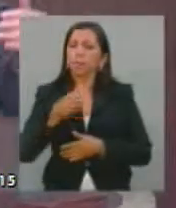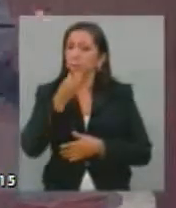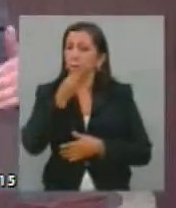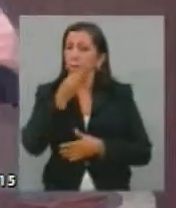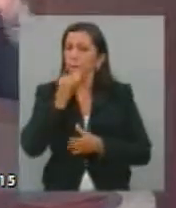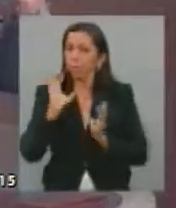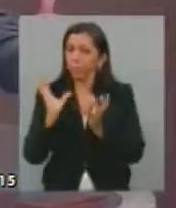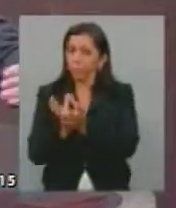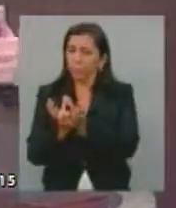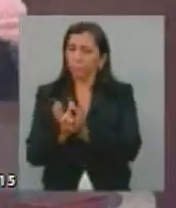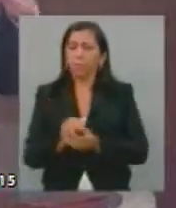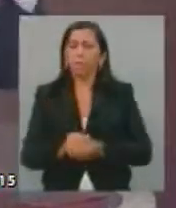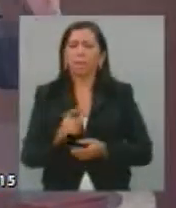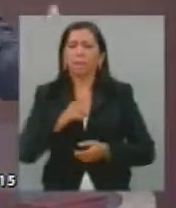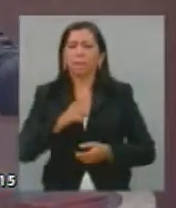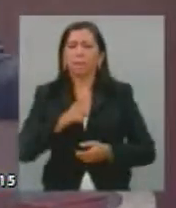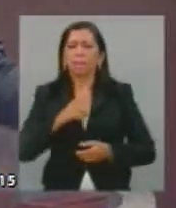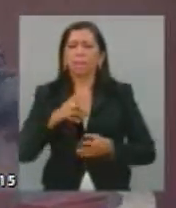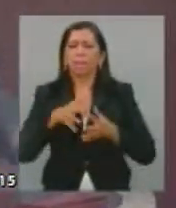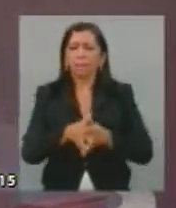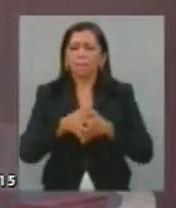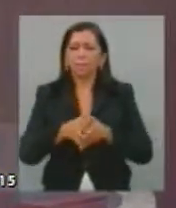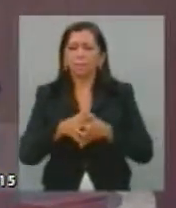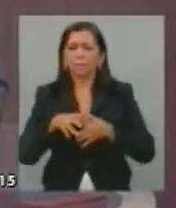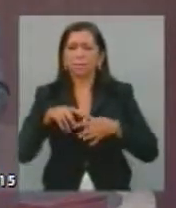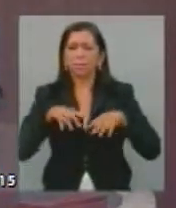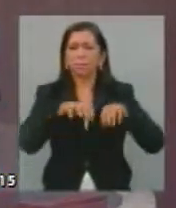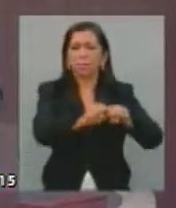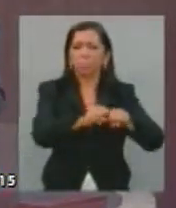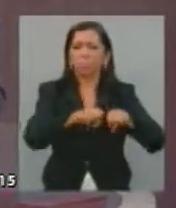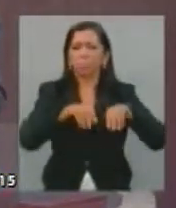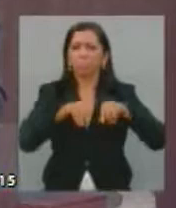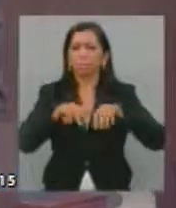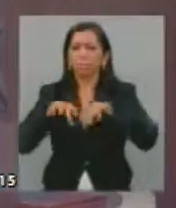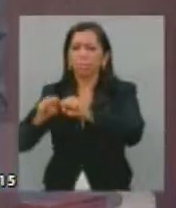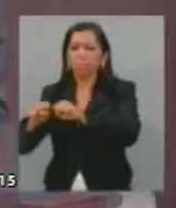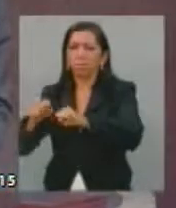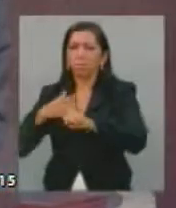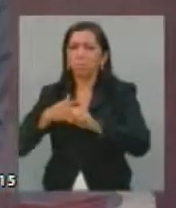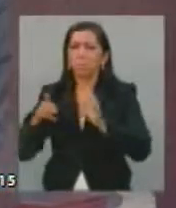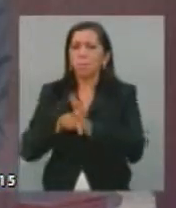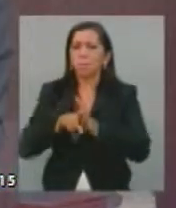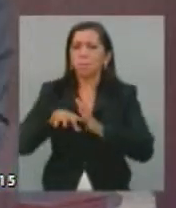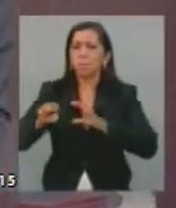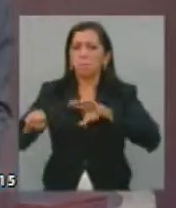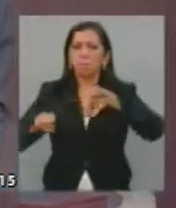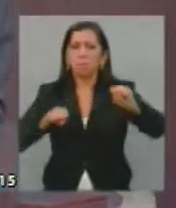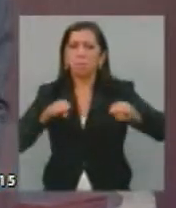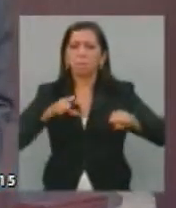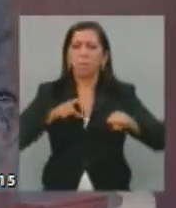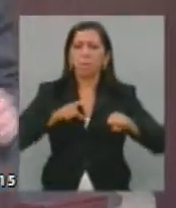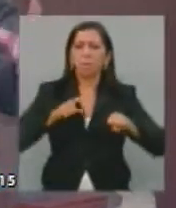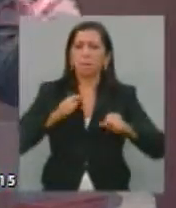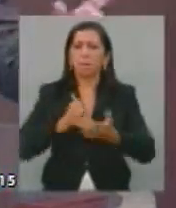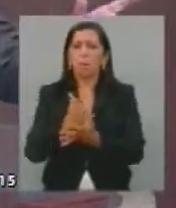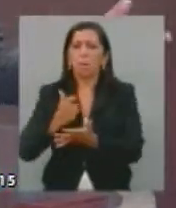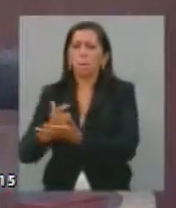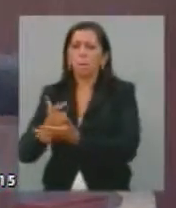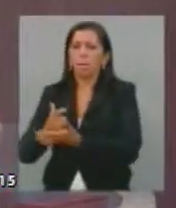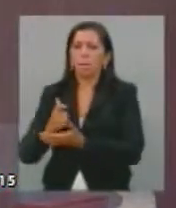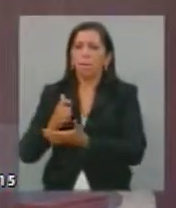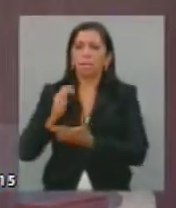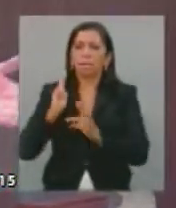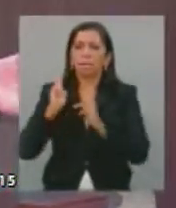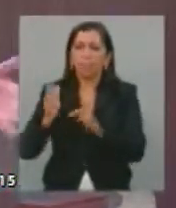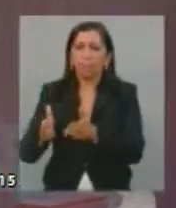Em conflitos envolvendo a disputa de territórios, envolvendo a criminalidade aquisitiva, associados ao